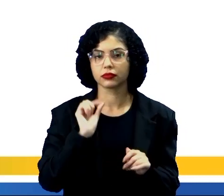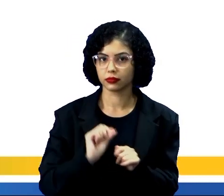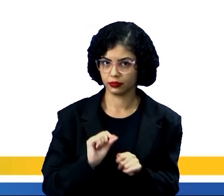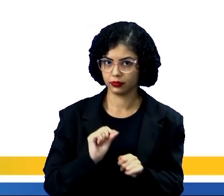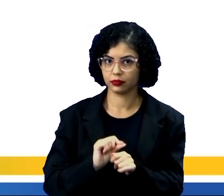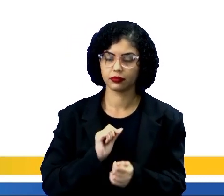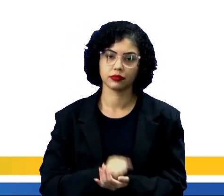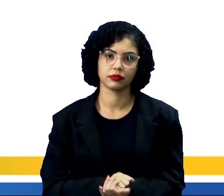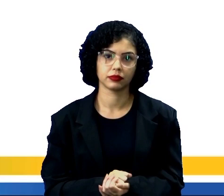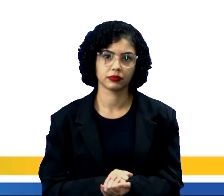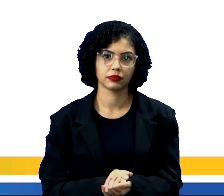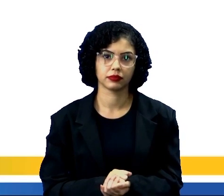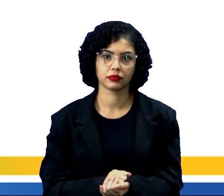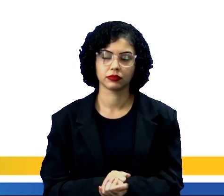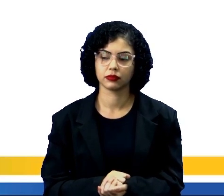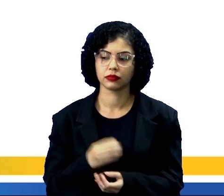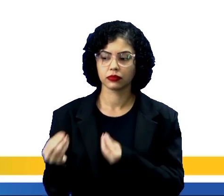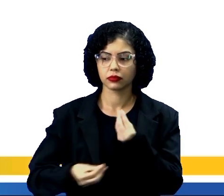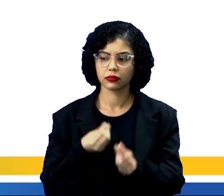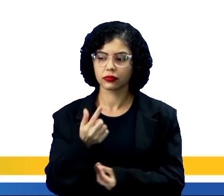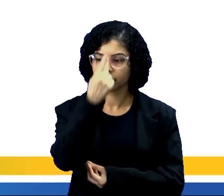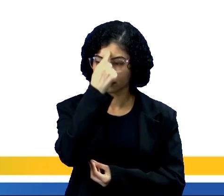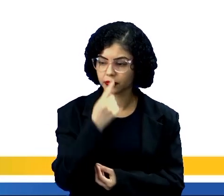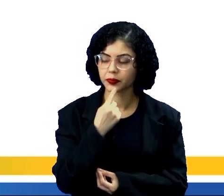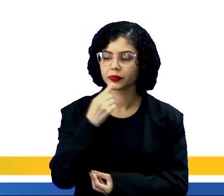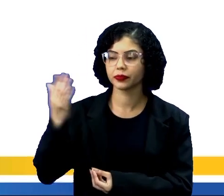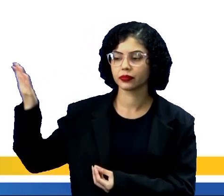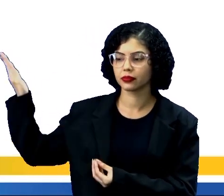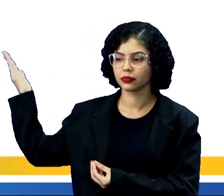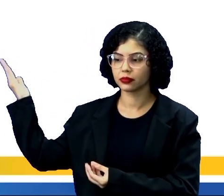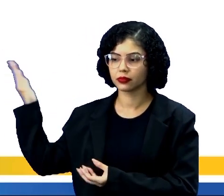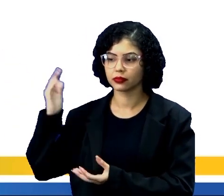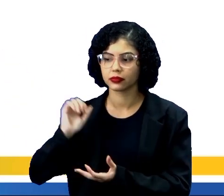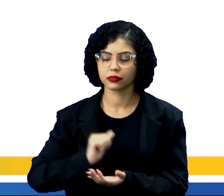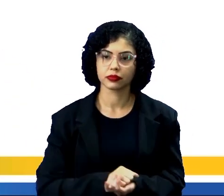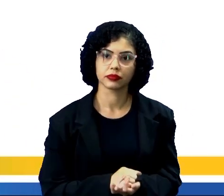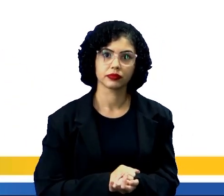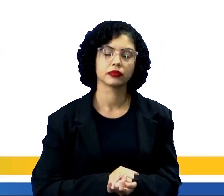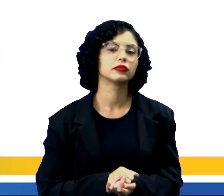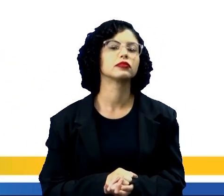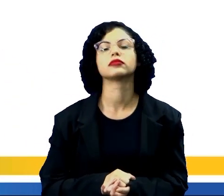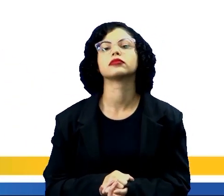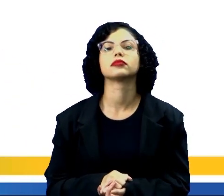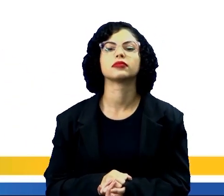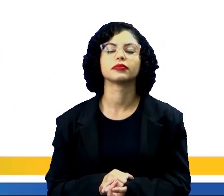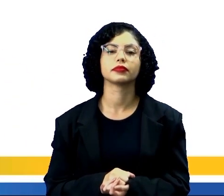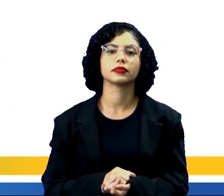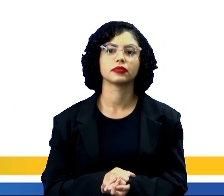fazer esse transporte, como está aparecendo aí na foto, na imagem de vocês.